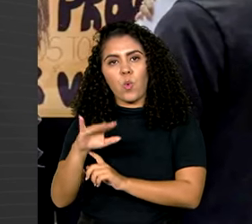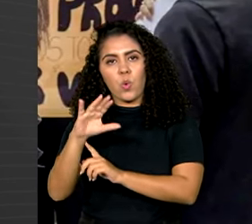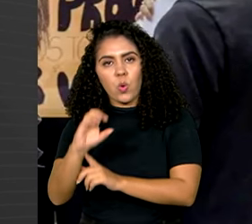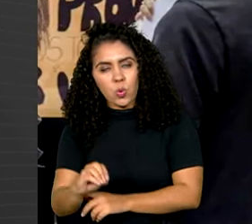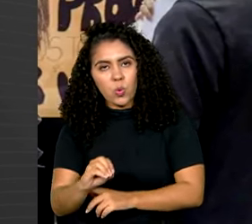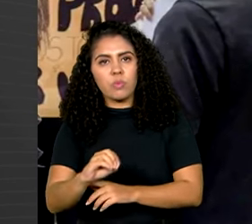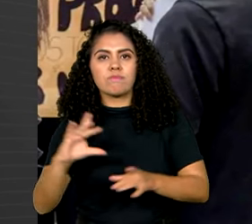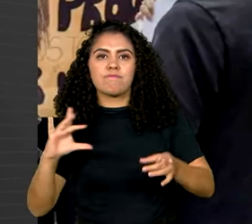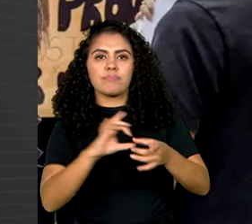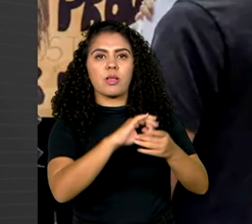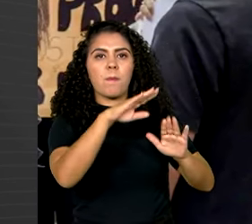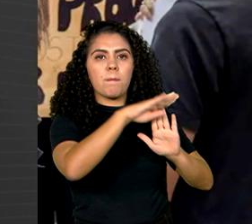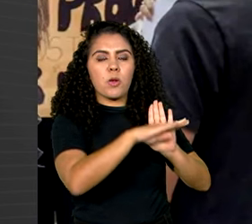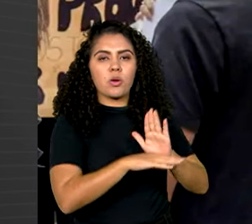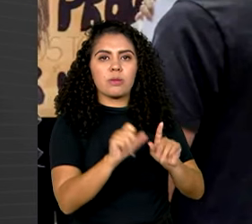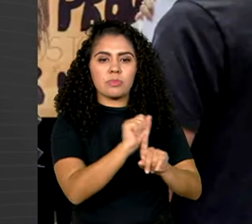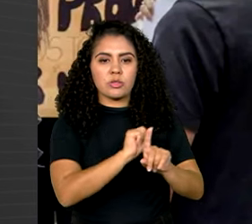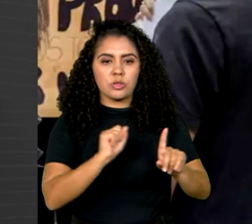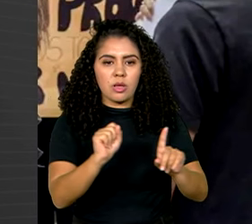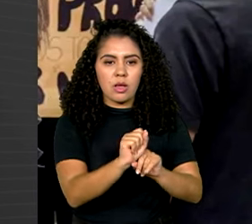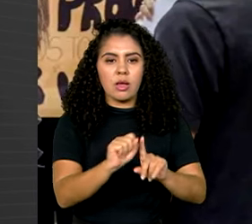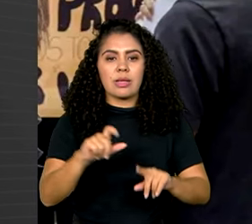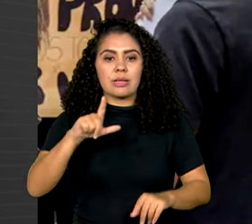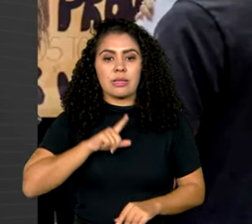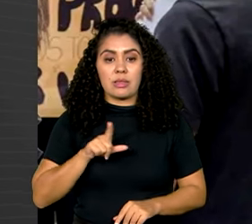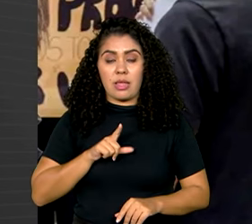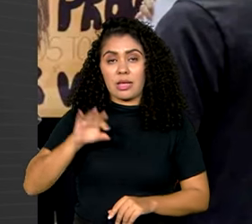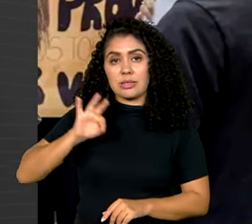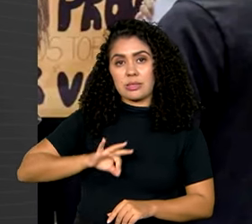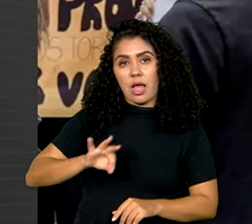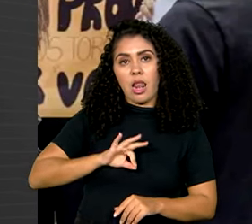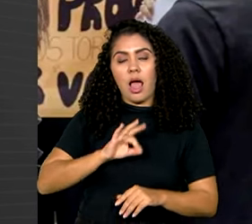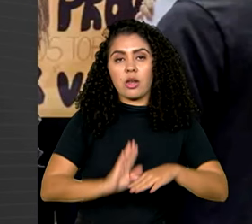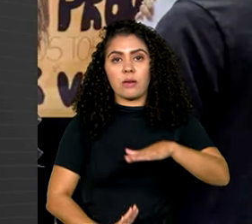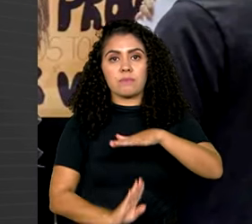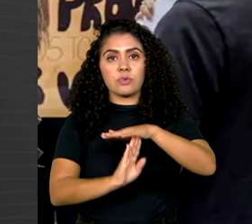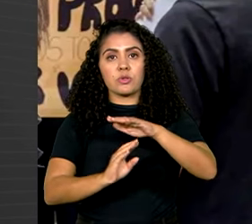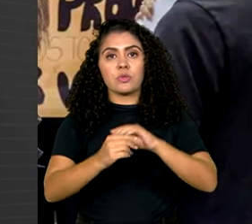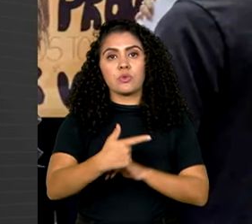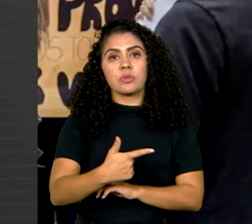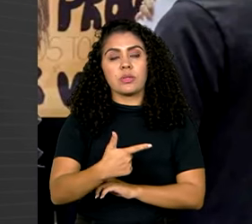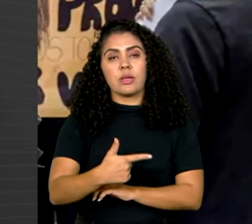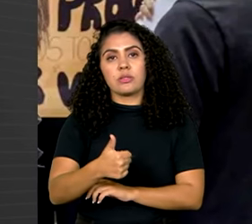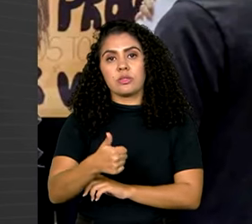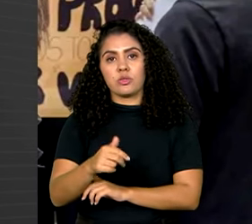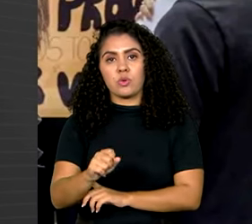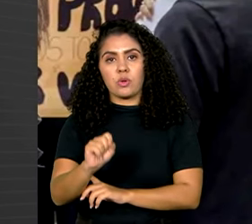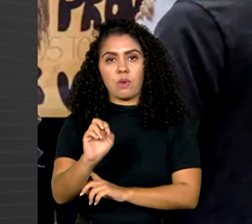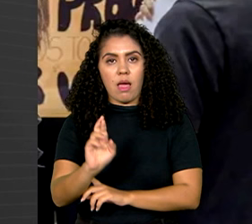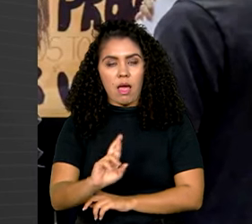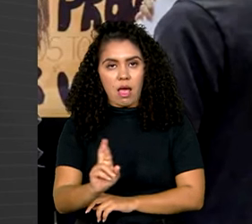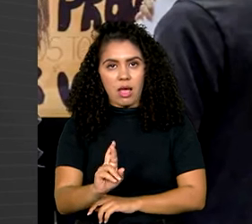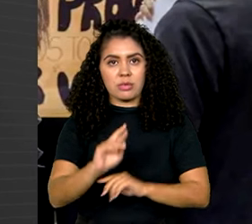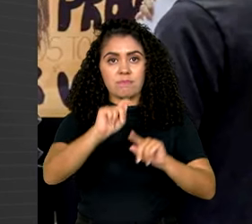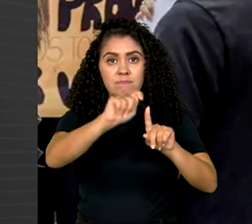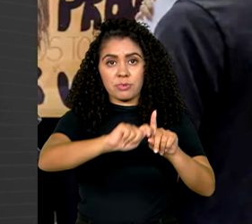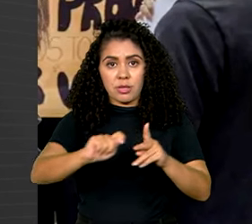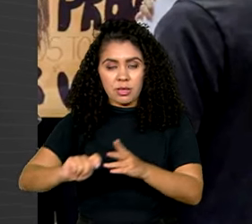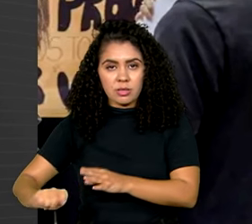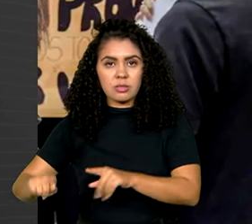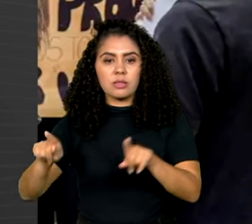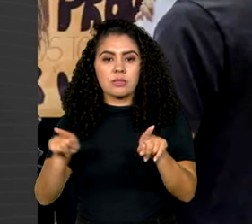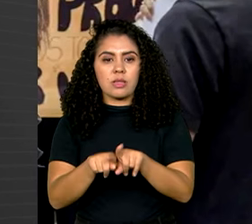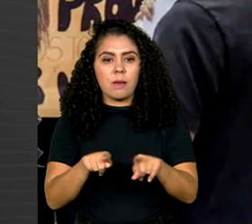prioridade quem tem renda familiar per capita mensal de até R$ 218,00 por mês. Para a modalidade de